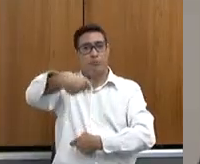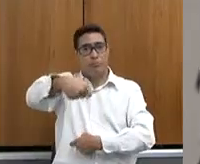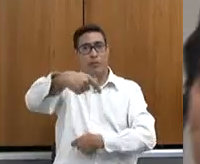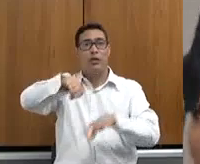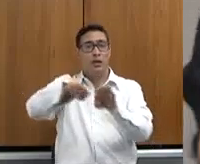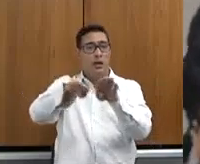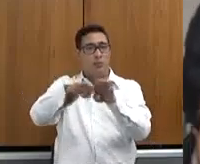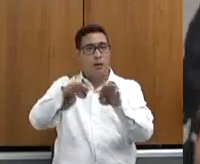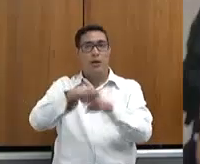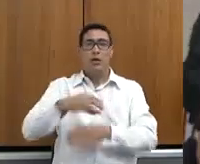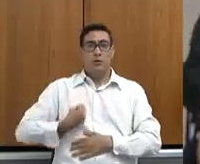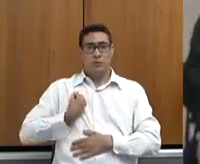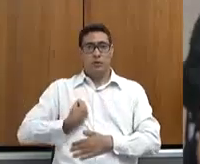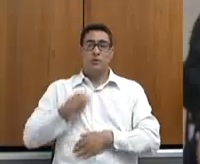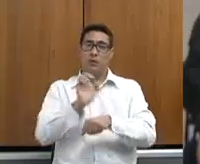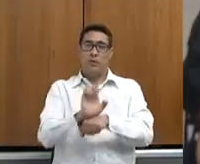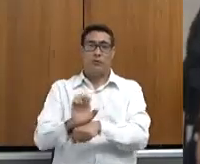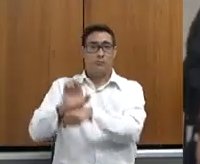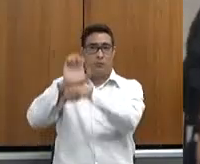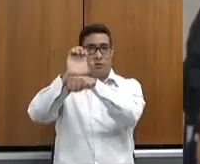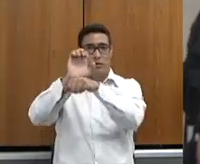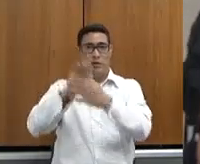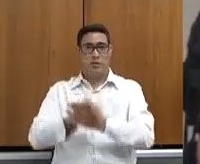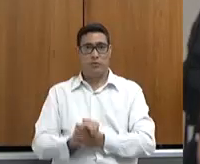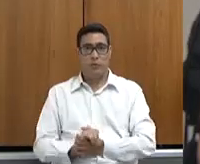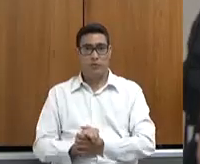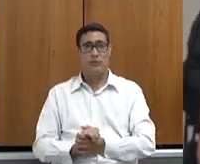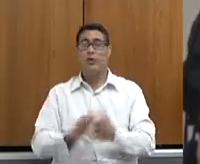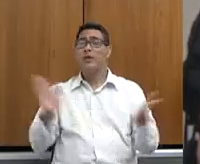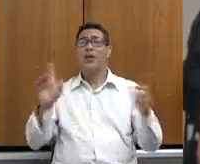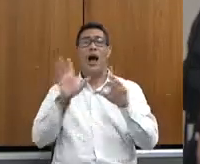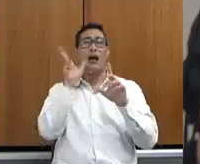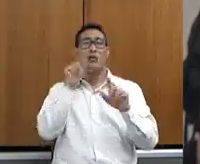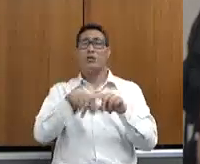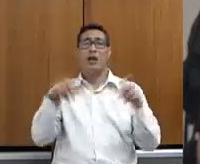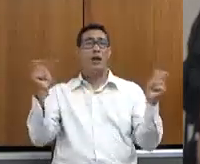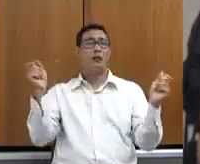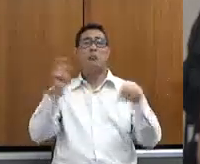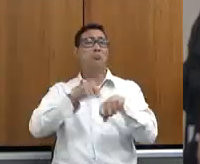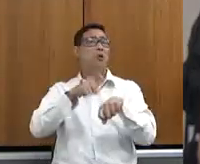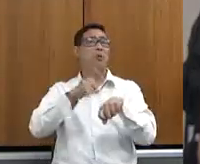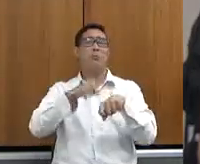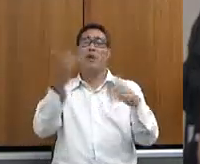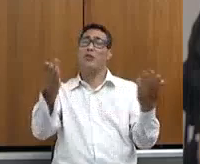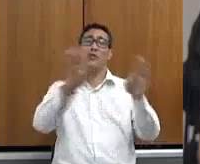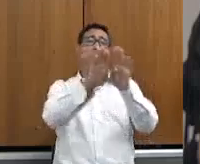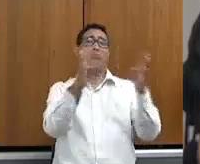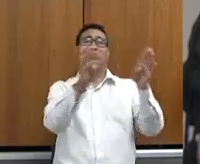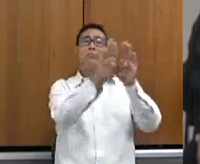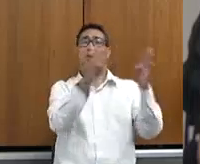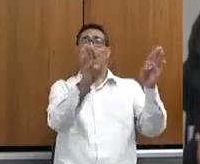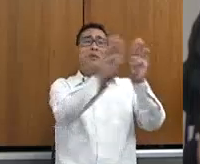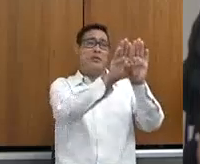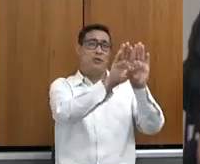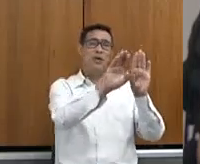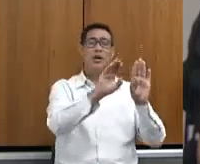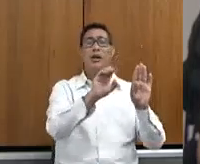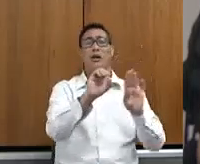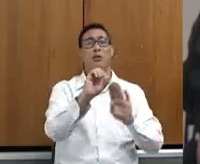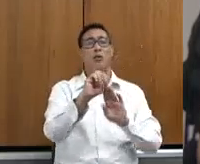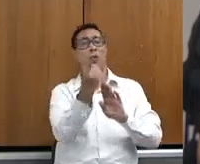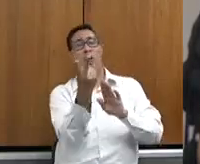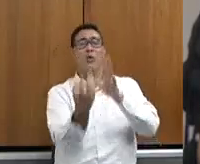Estado. Então, me parece que não é o momento de nós reduzirmos, nós fecharmos, nós fazermos